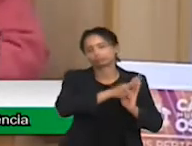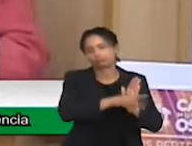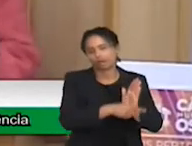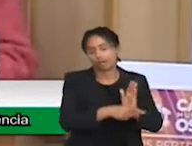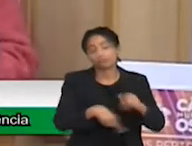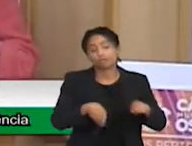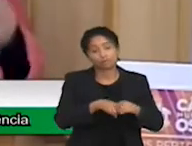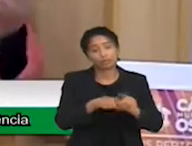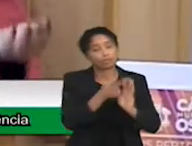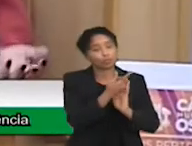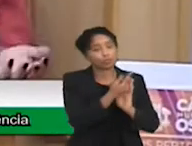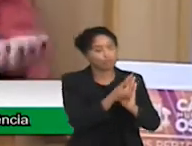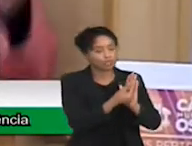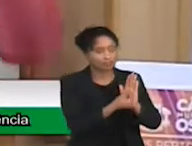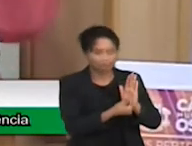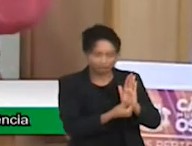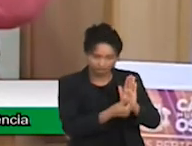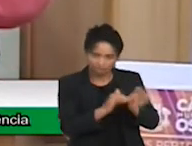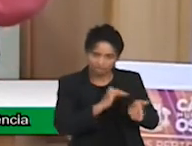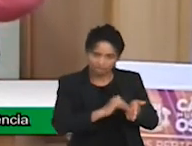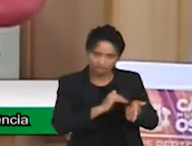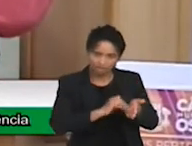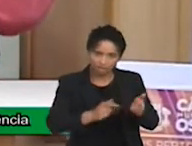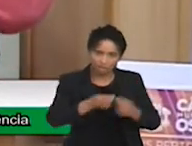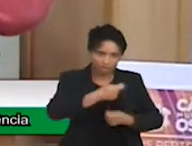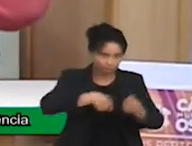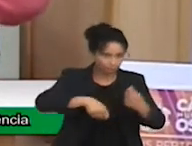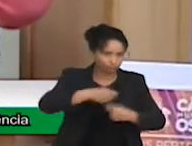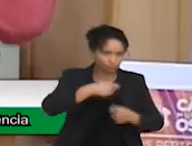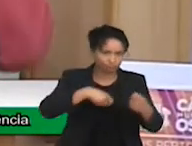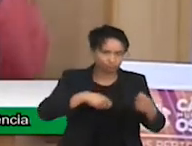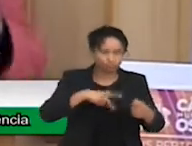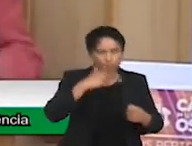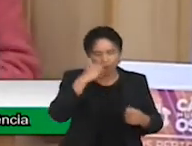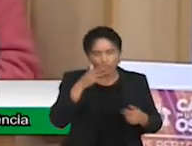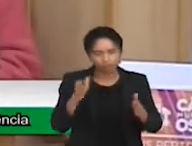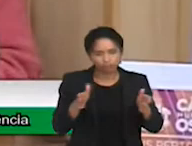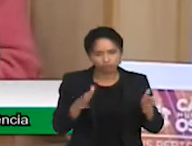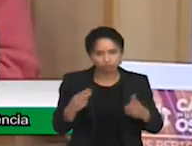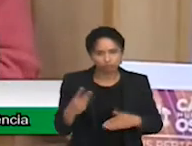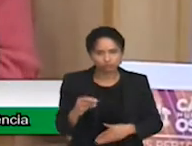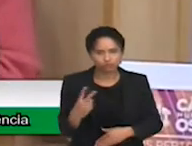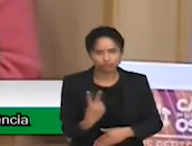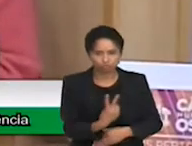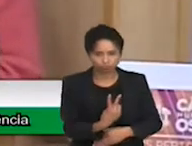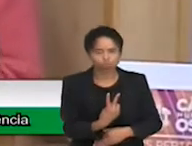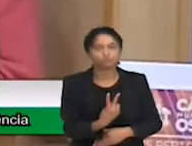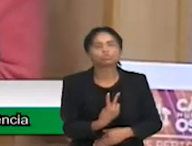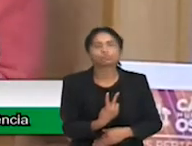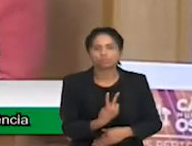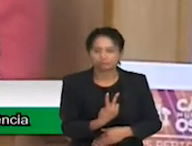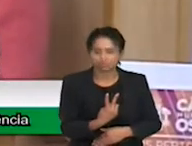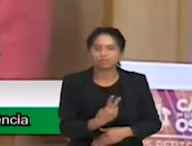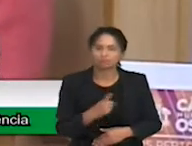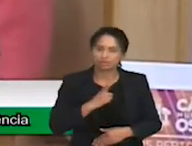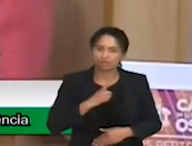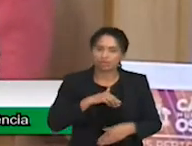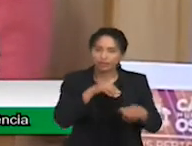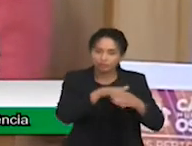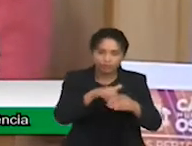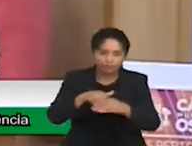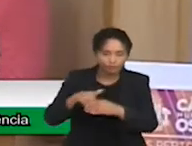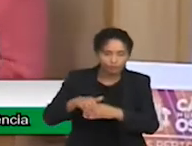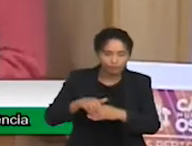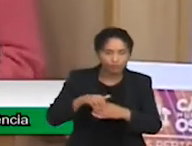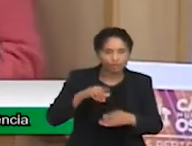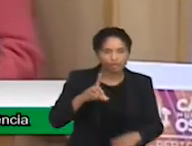que ela foi criada, ainda não tem orçamento. A partir de 2022, nós vamos votar aqui a LDO, vamos votar aqui